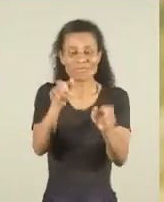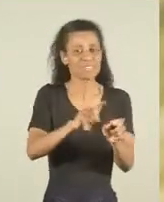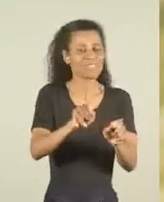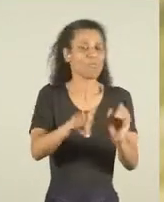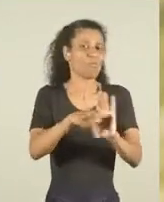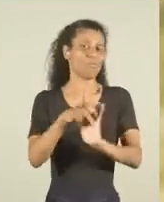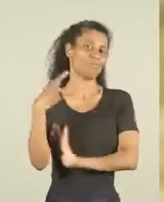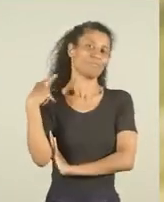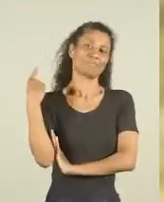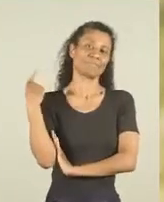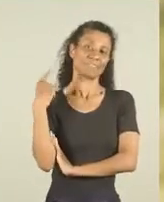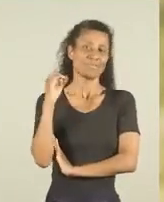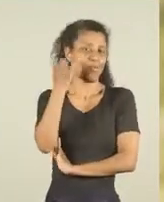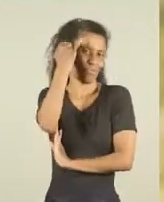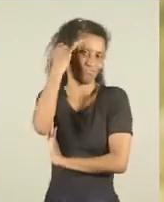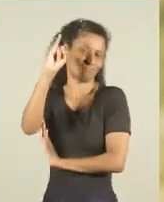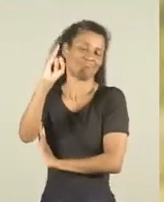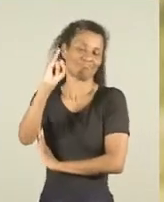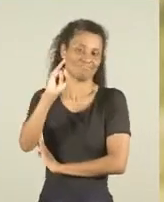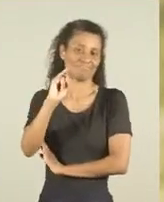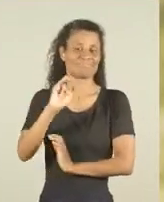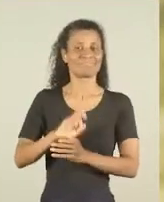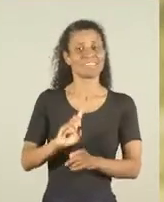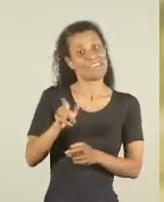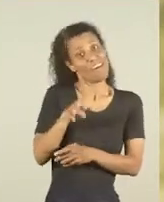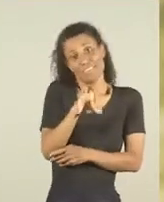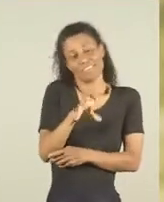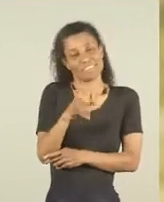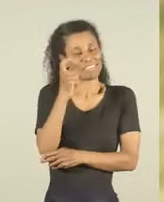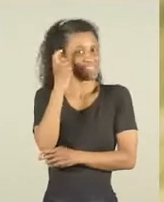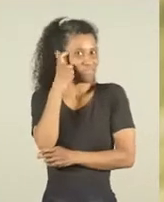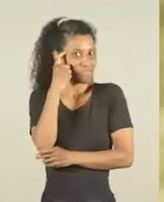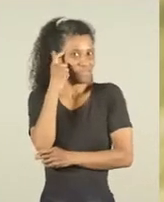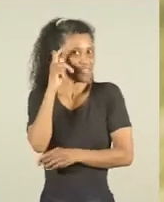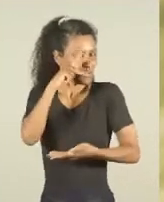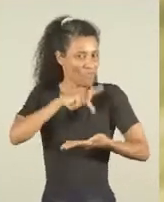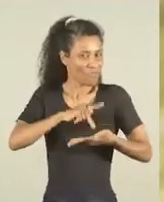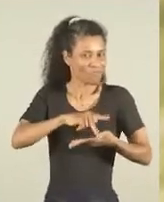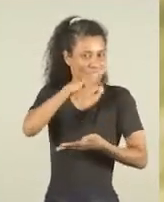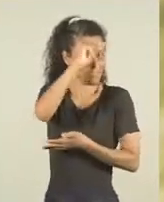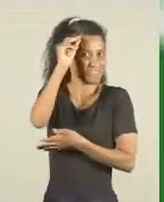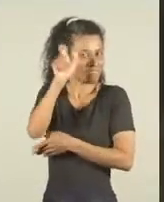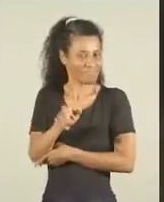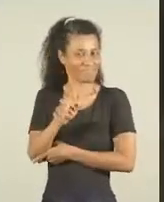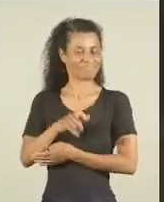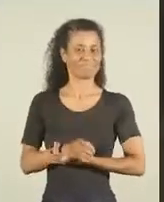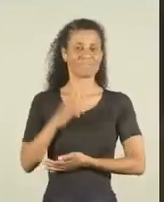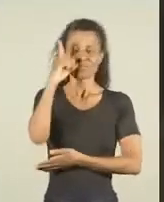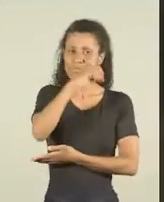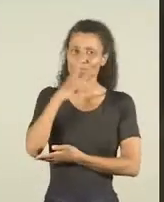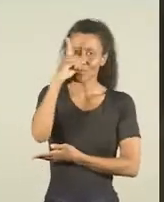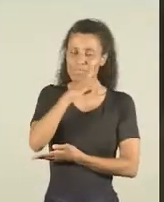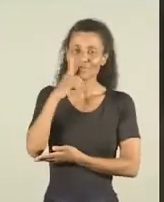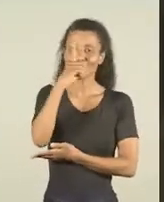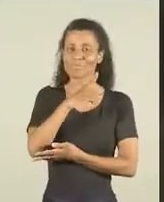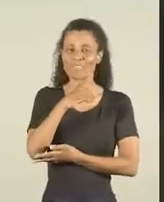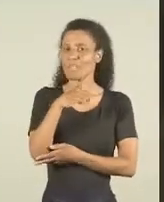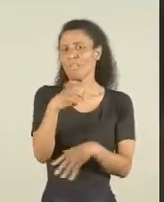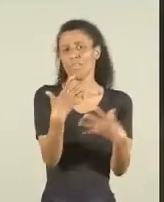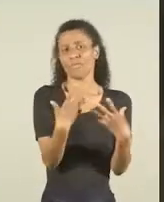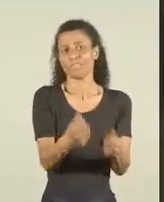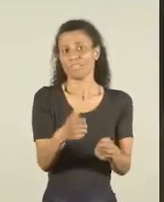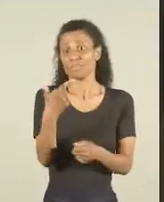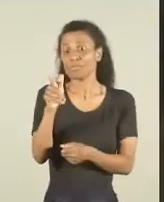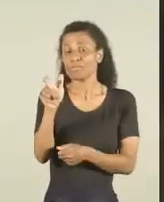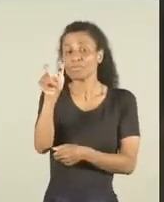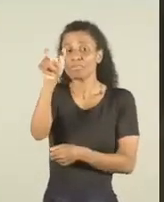pessoas. E não para um partido ou uma ideologia. É assim que pensa um verdadeiro prefeito. Nesse domingo, não deixe que